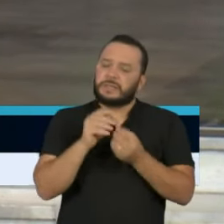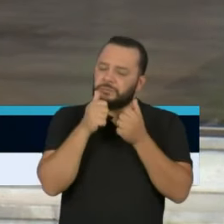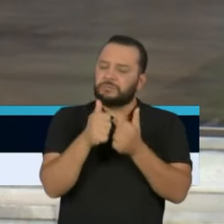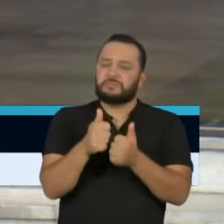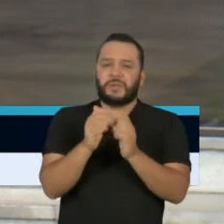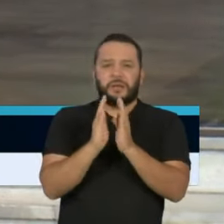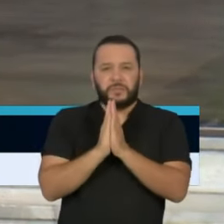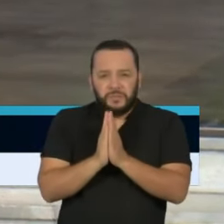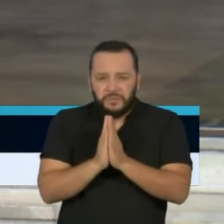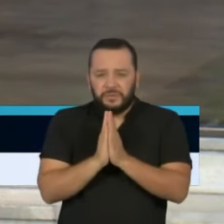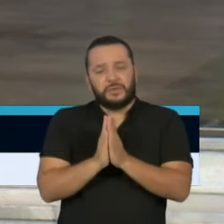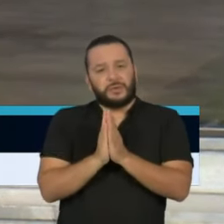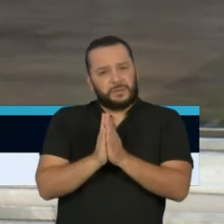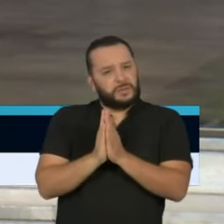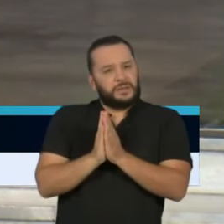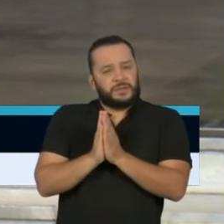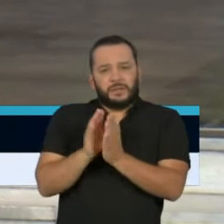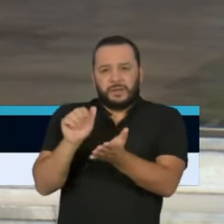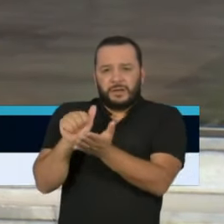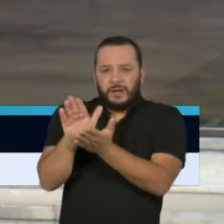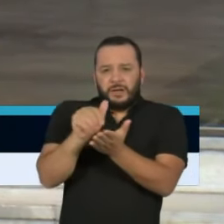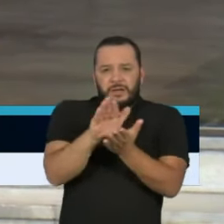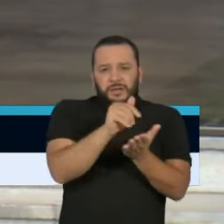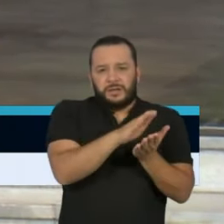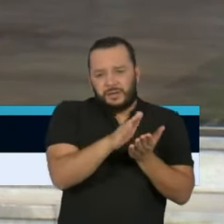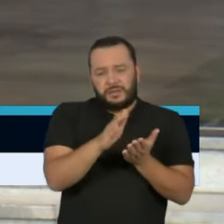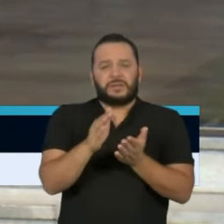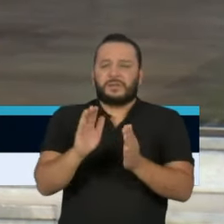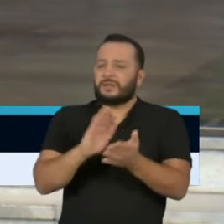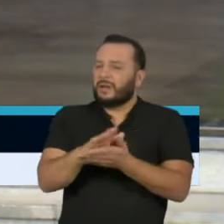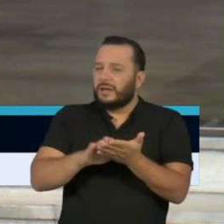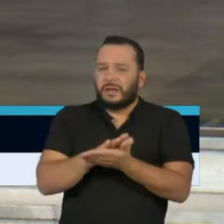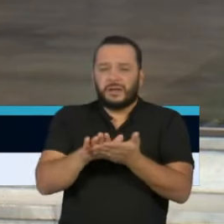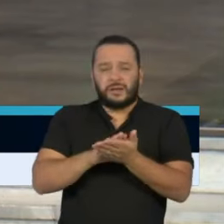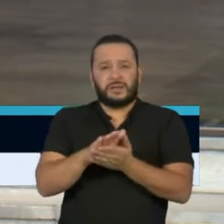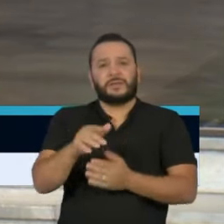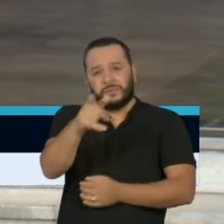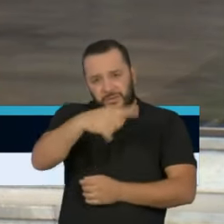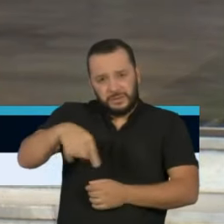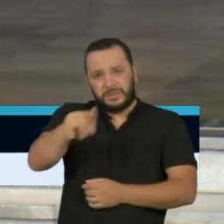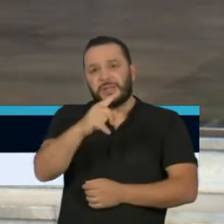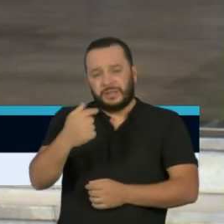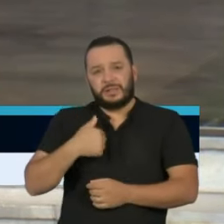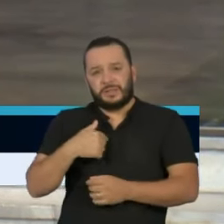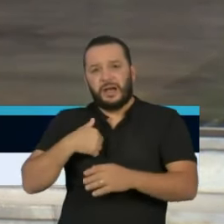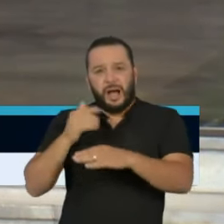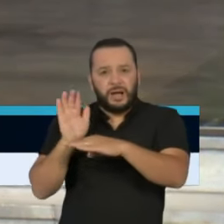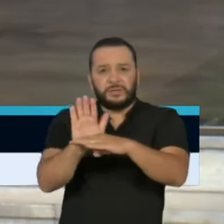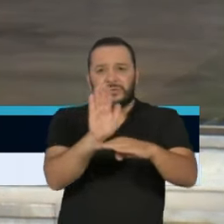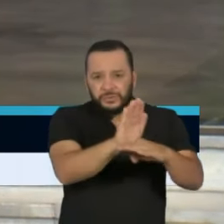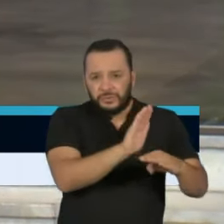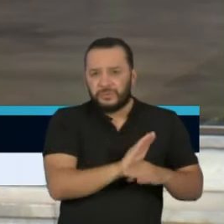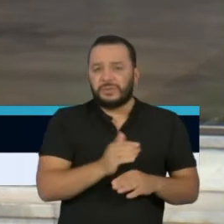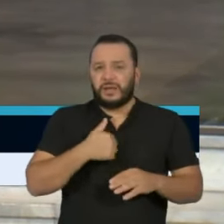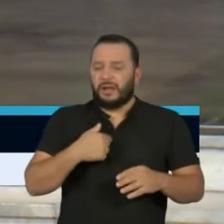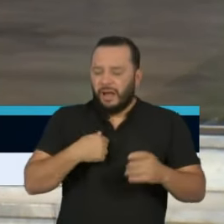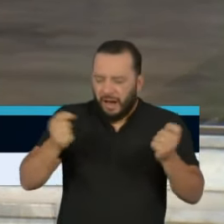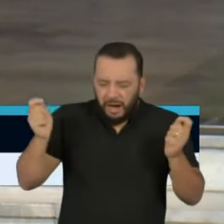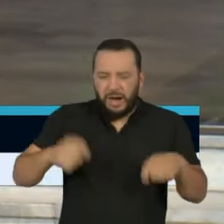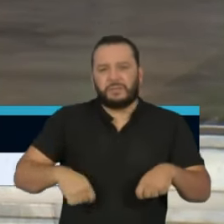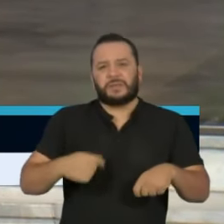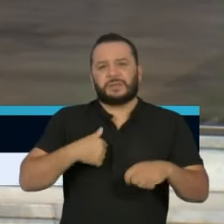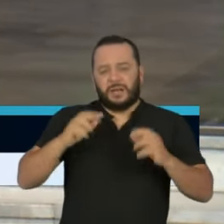Mas parte do sentimento de um bom empresário é a sua retribuição social, é a sua capacidade